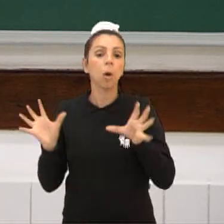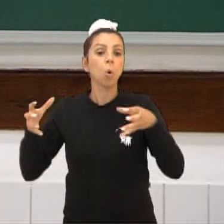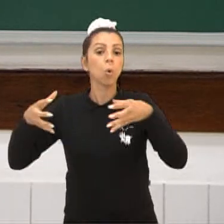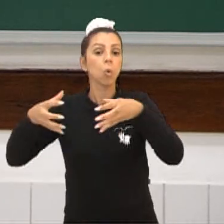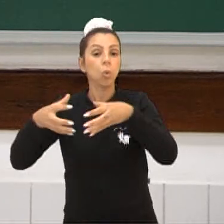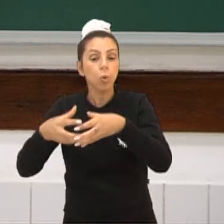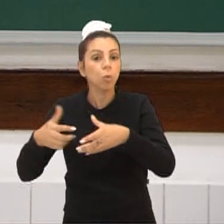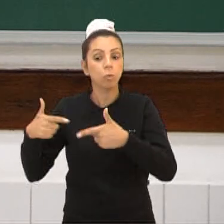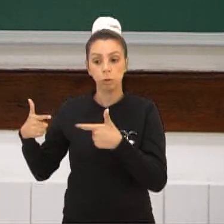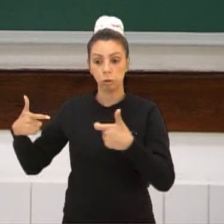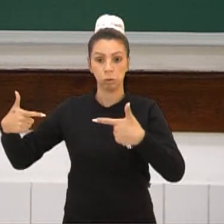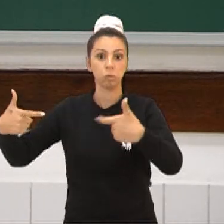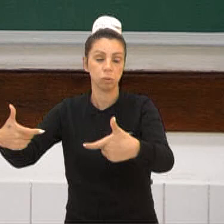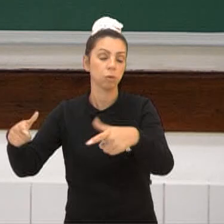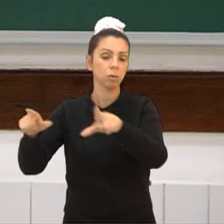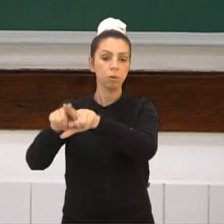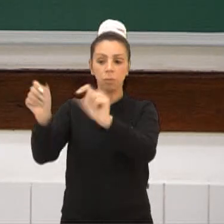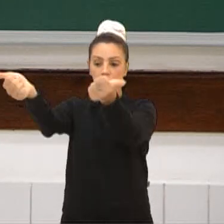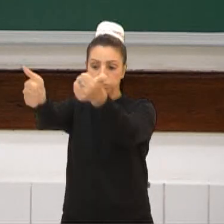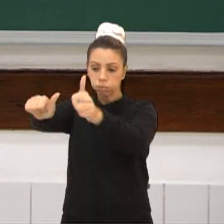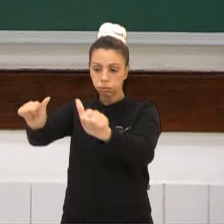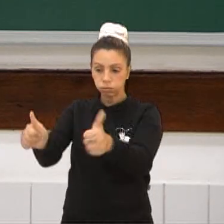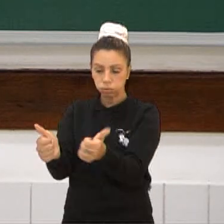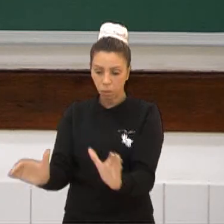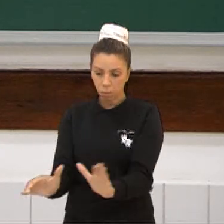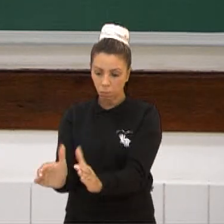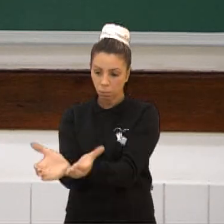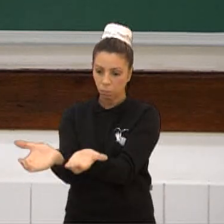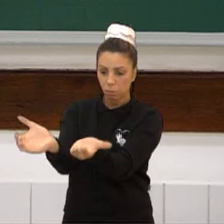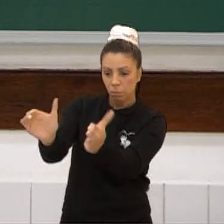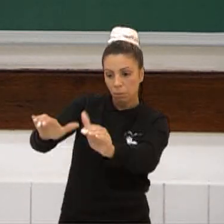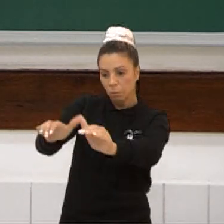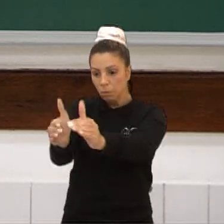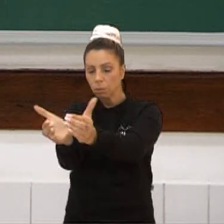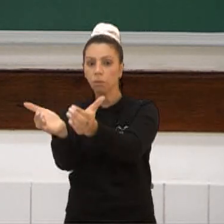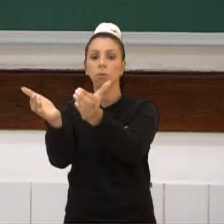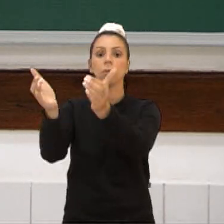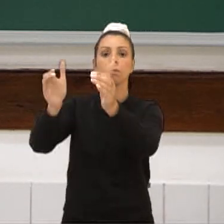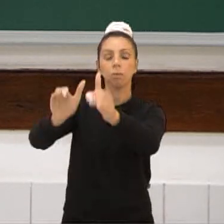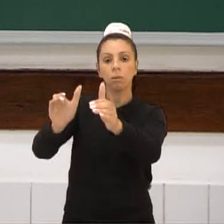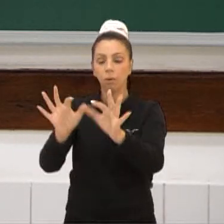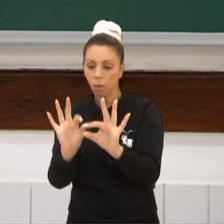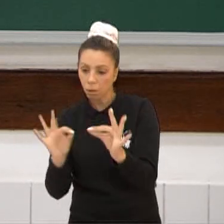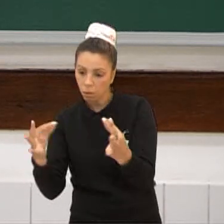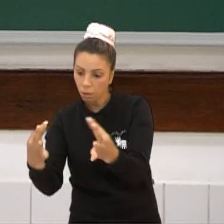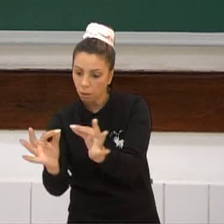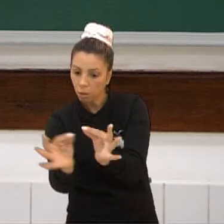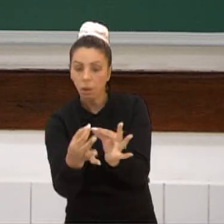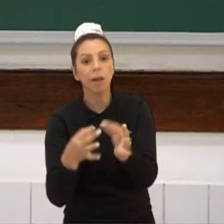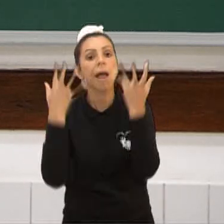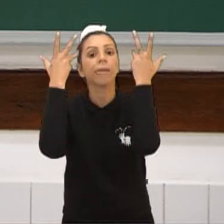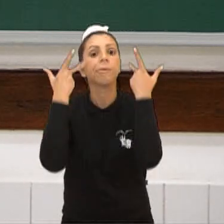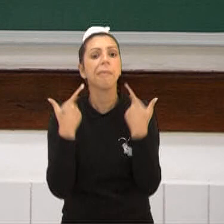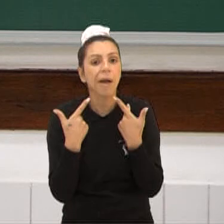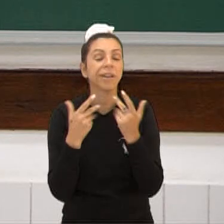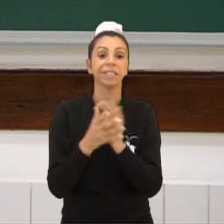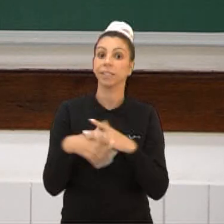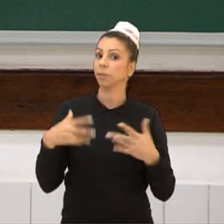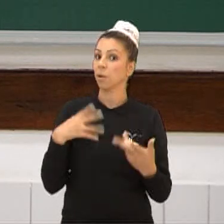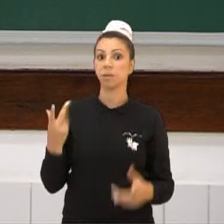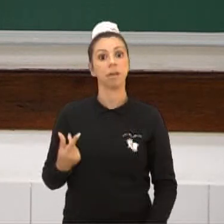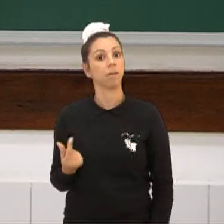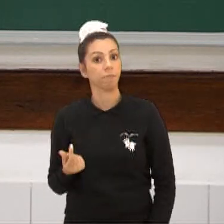figuras homórficas, ou seja, vasos que tinham uma moldura em volta deles que tinham aspecto de animais. Era uma coisa muito